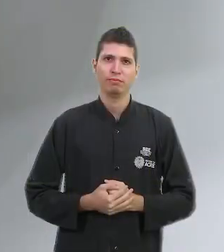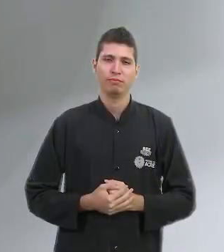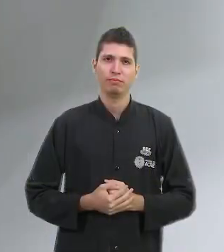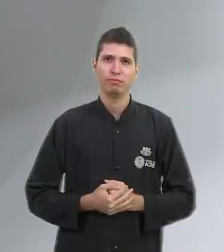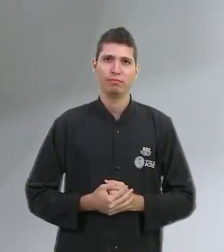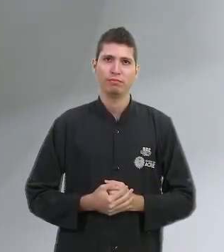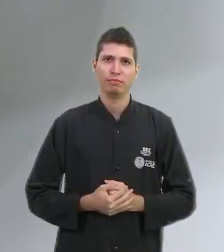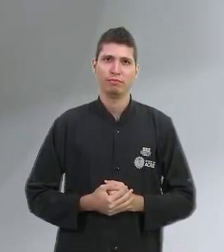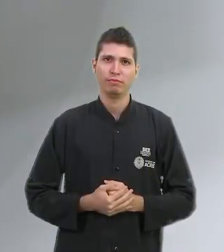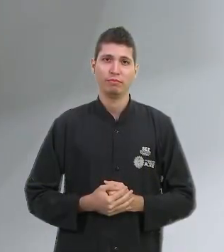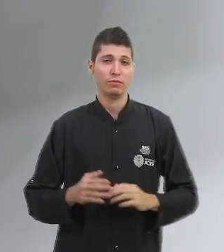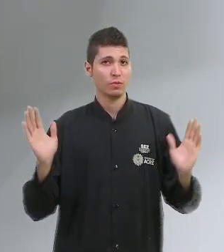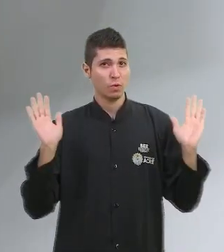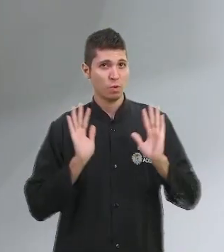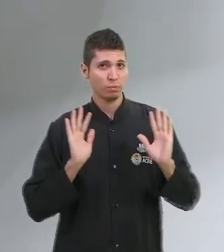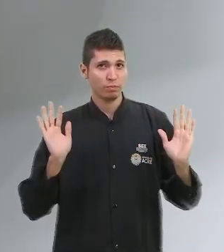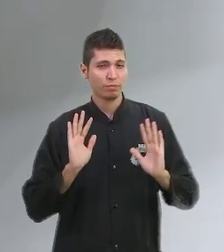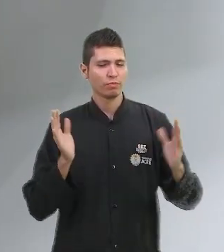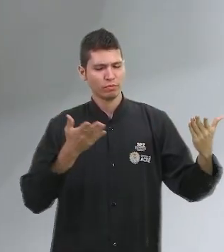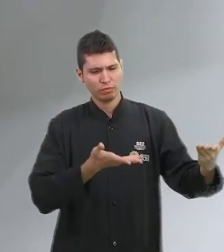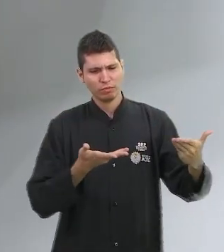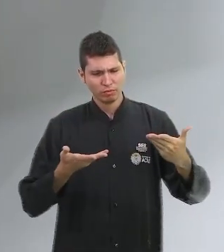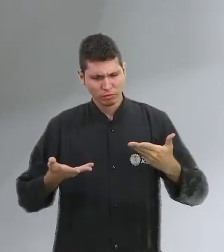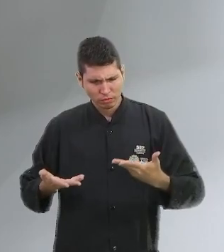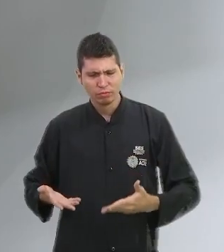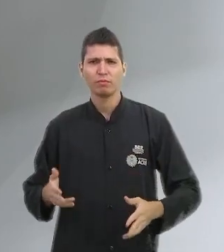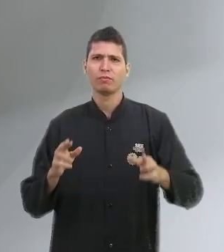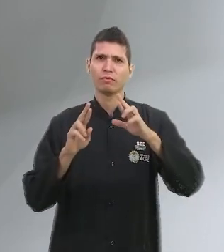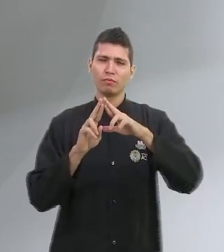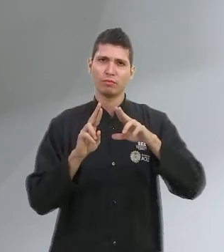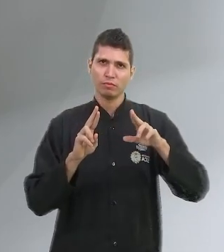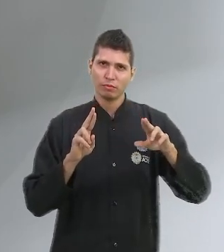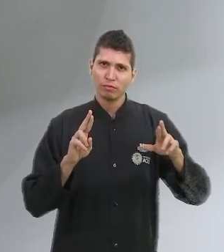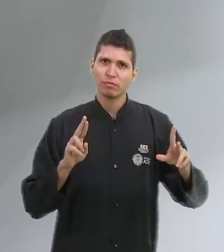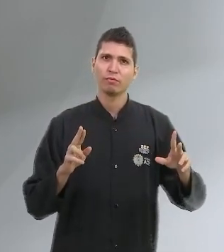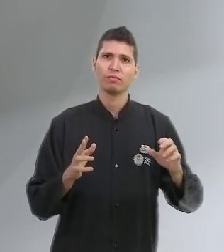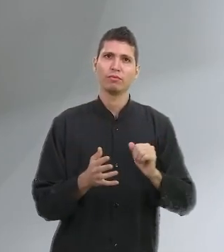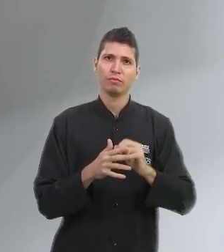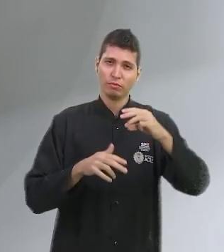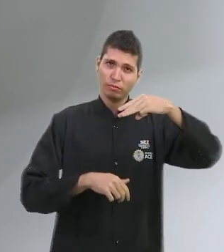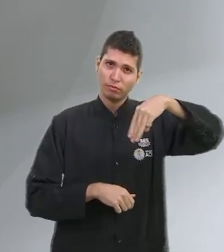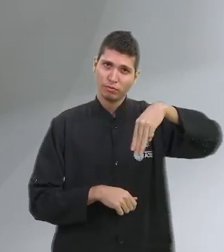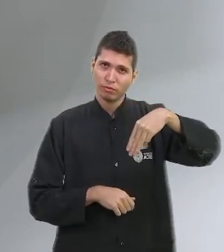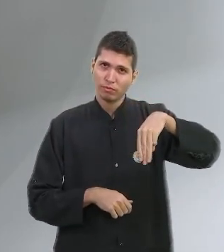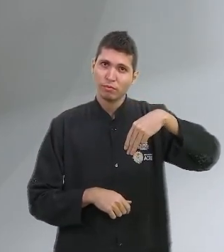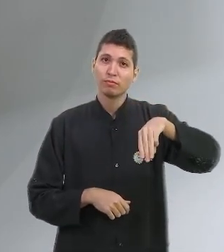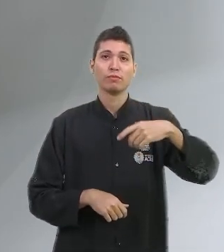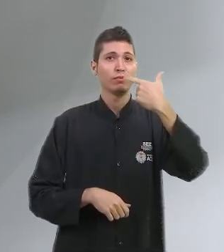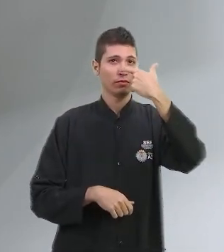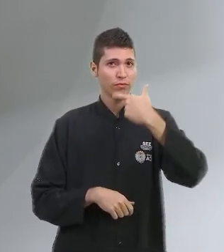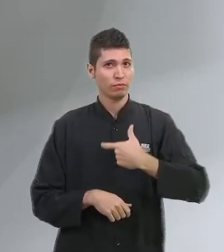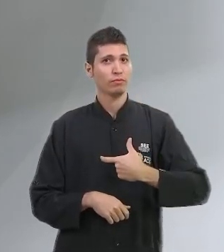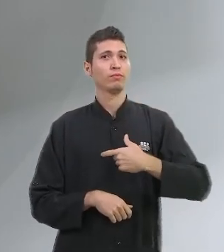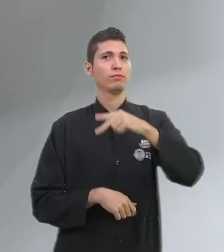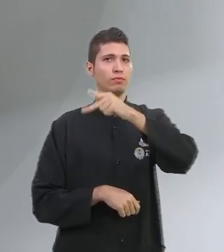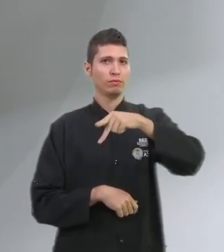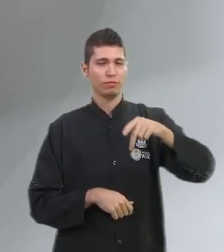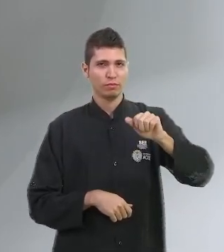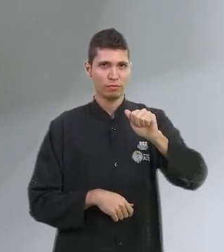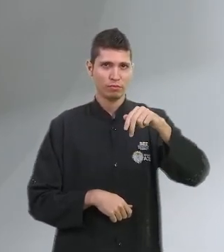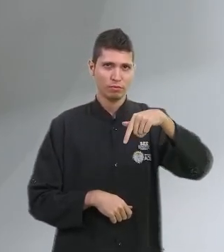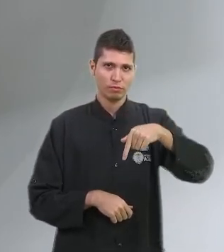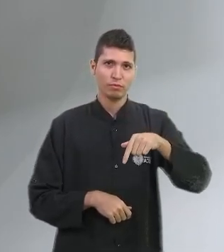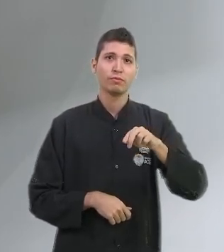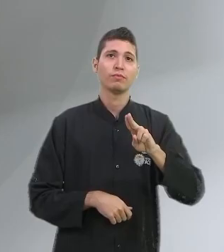Olá, seja muito bem-vindo a mais uma rota de aprofundamento de matemática. Eu sou o professor Áquila e